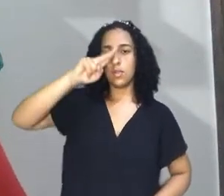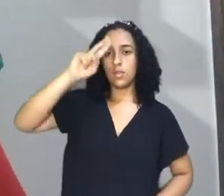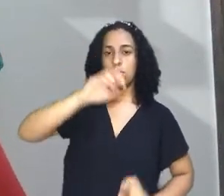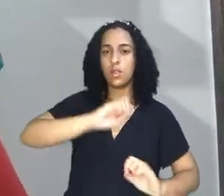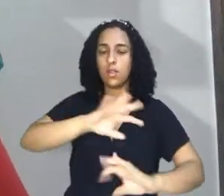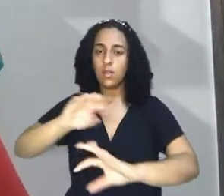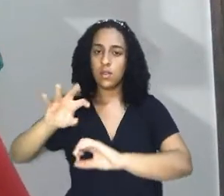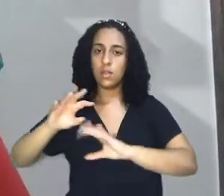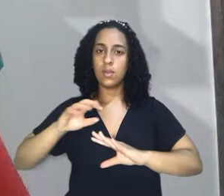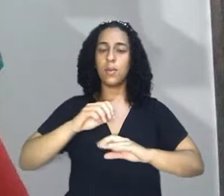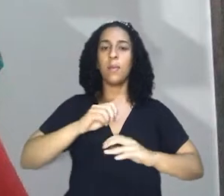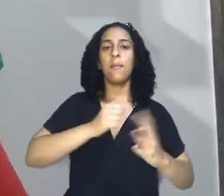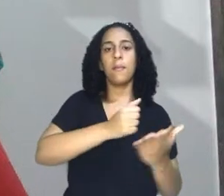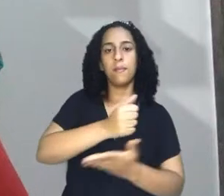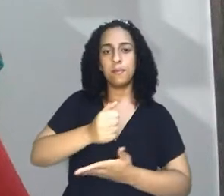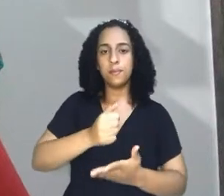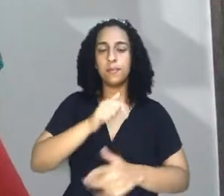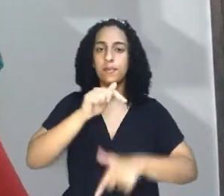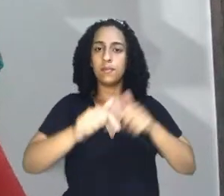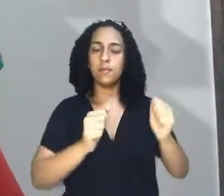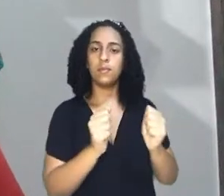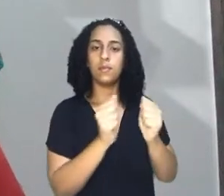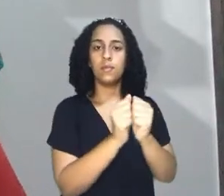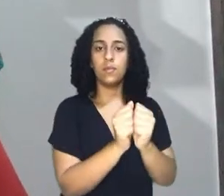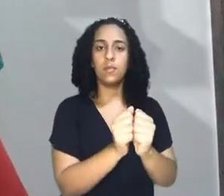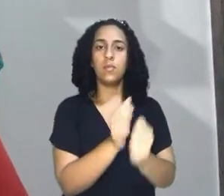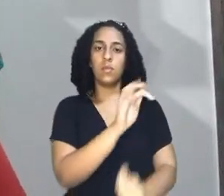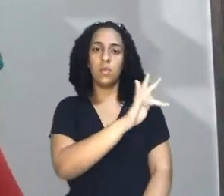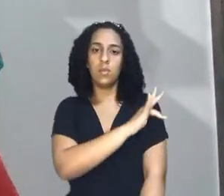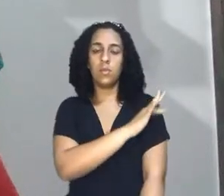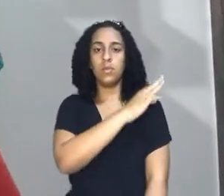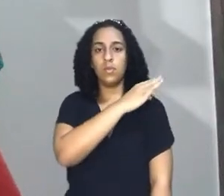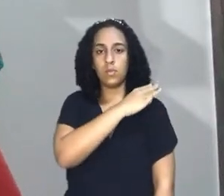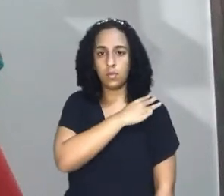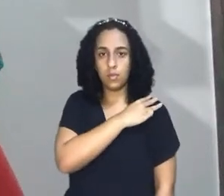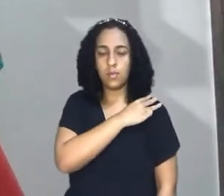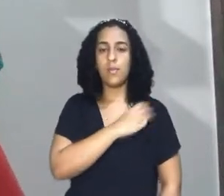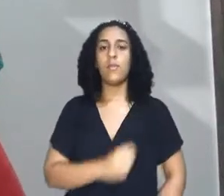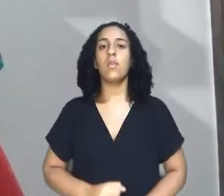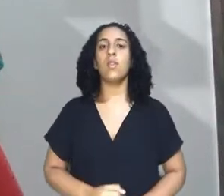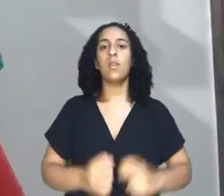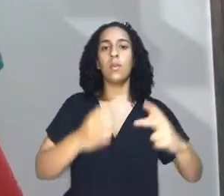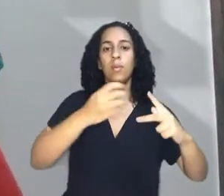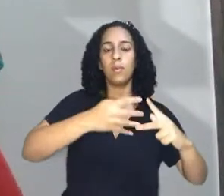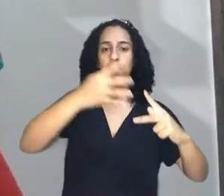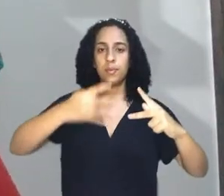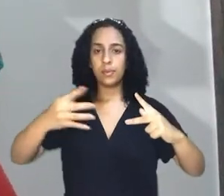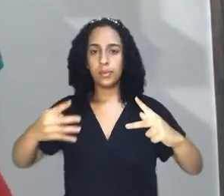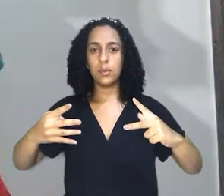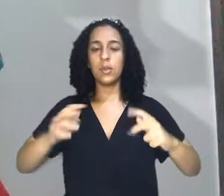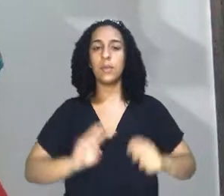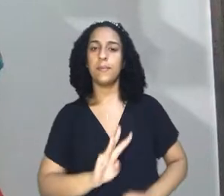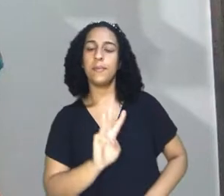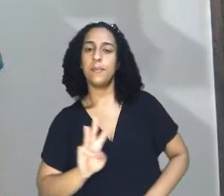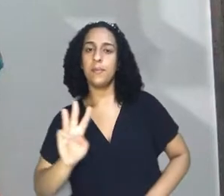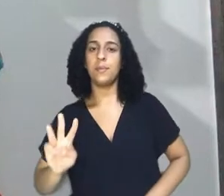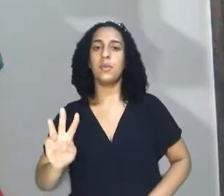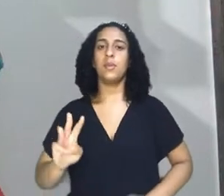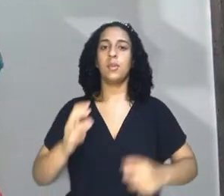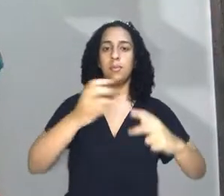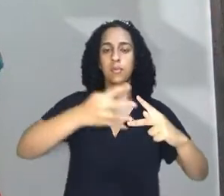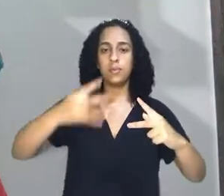com o Fundamental 2 e o Médio. A convite da ANPU, do Portal do Bicentenário e do blog Bicentenário 2022,